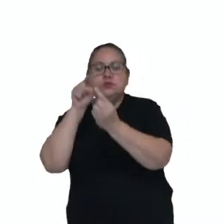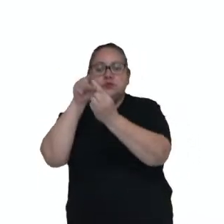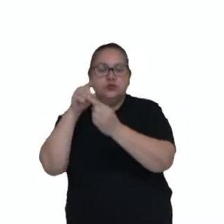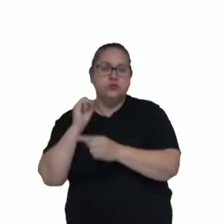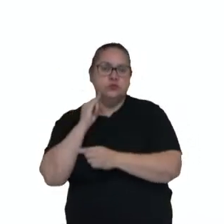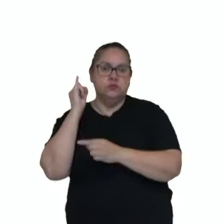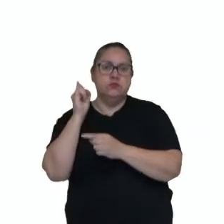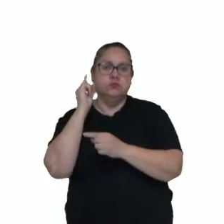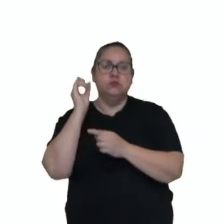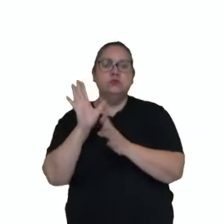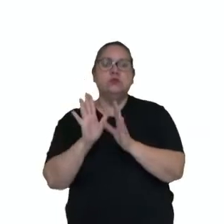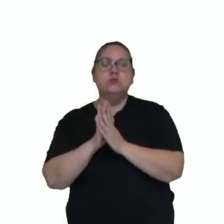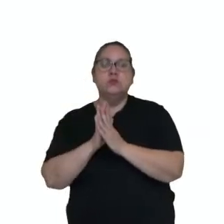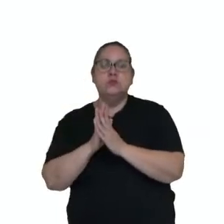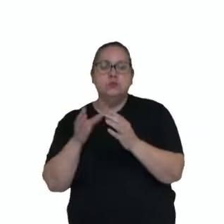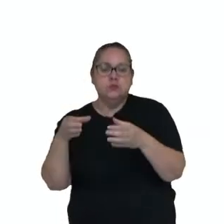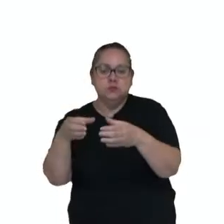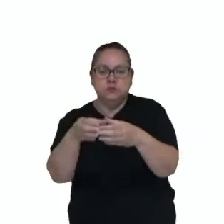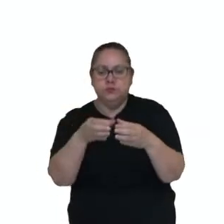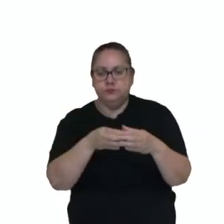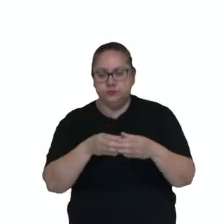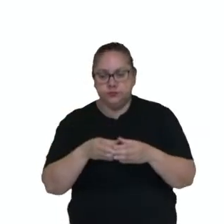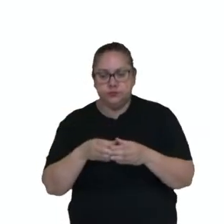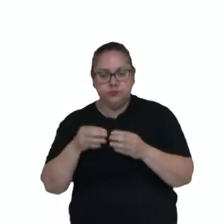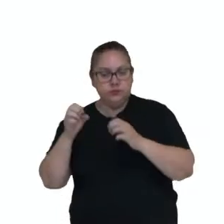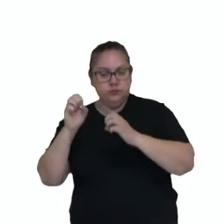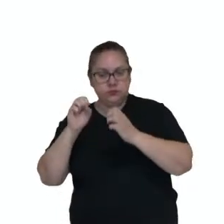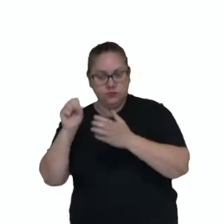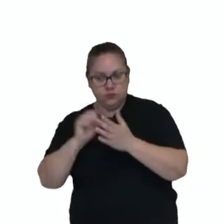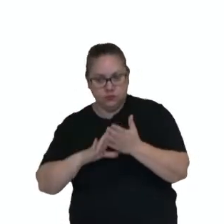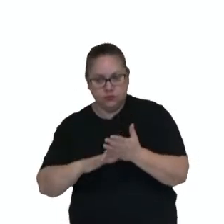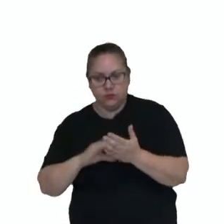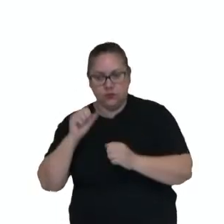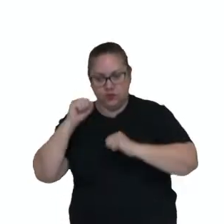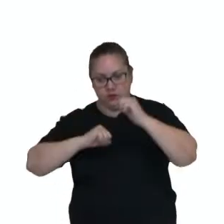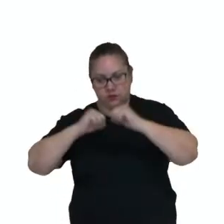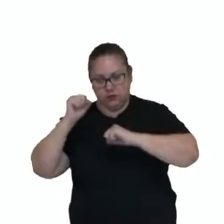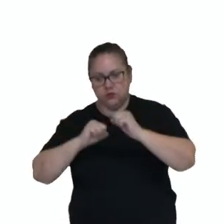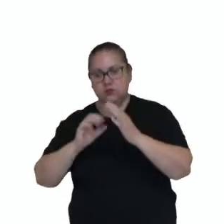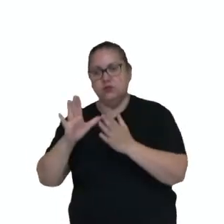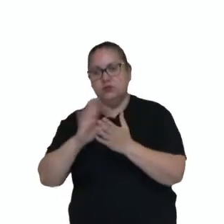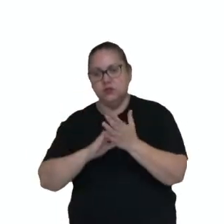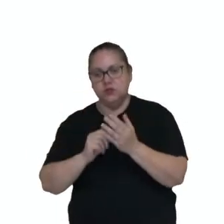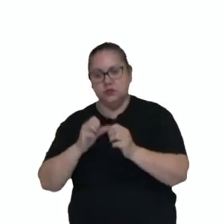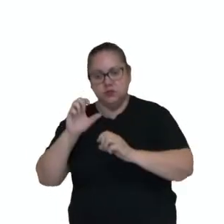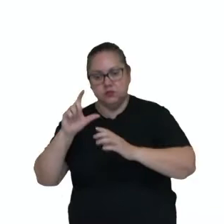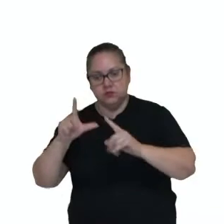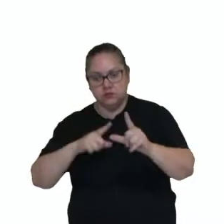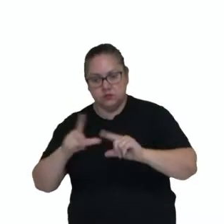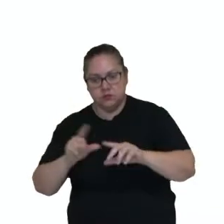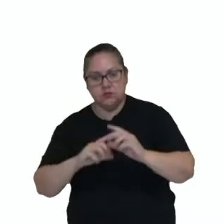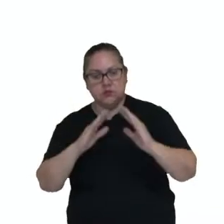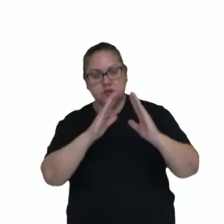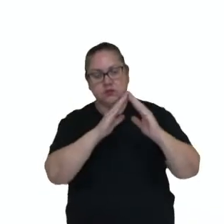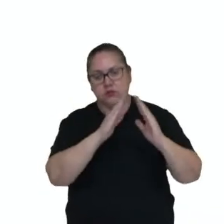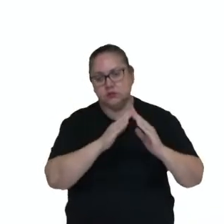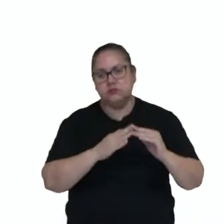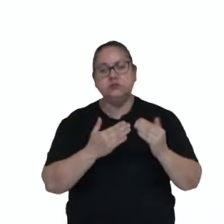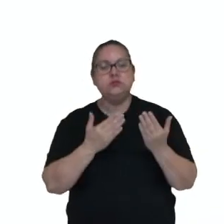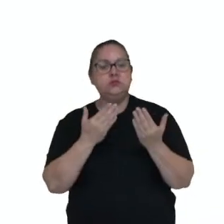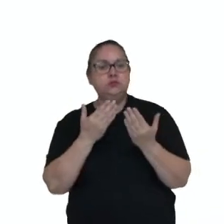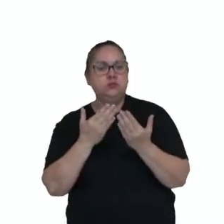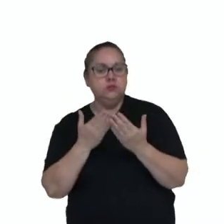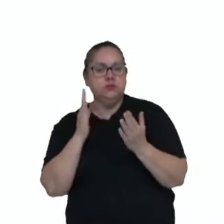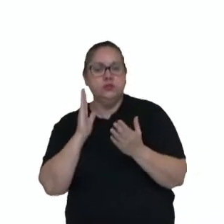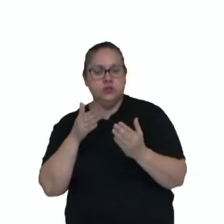principal de reunir atividades industriais, atividades comerciais, áreas residenciais, já muito